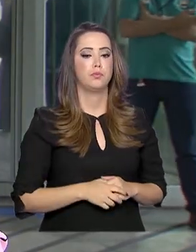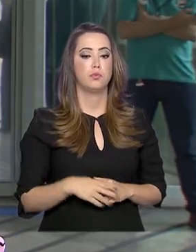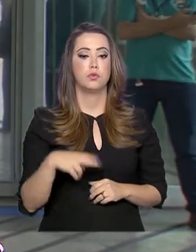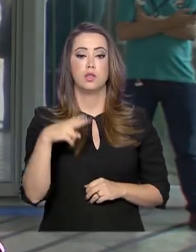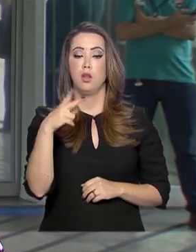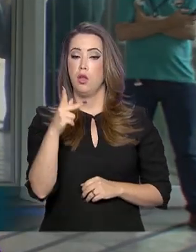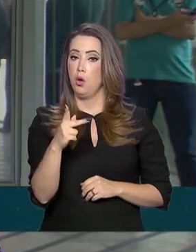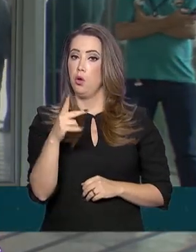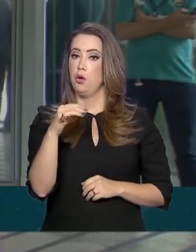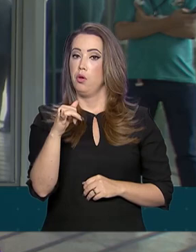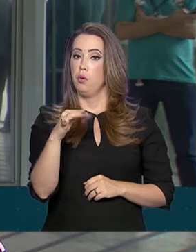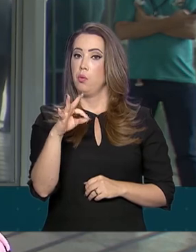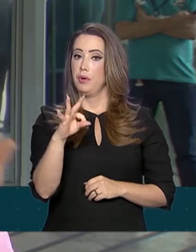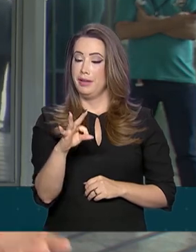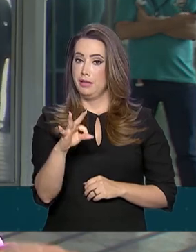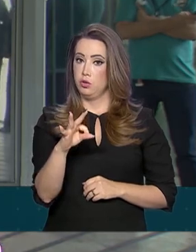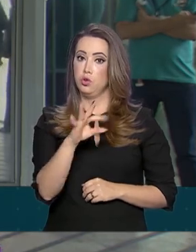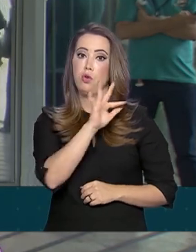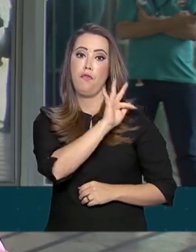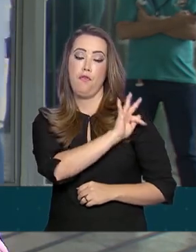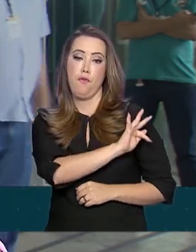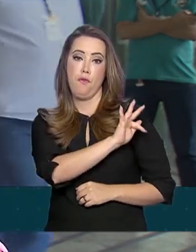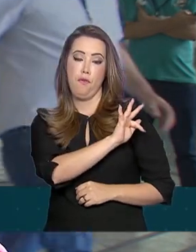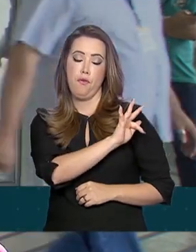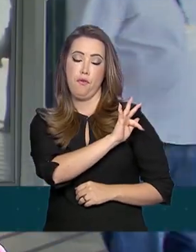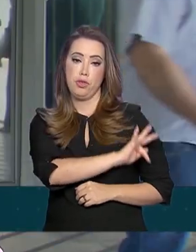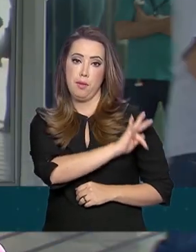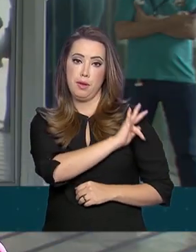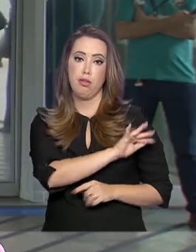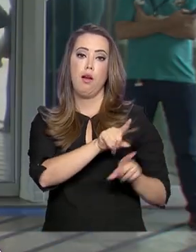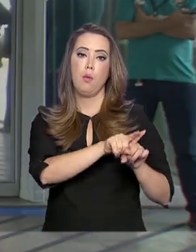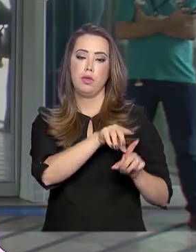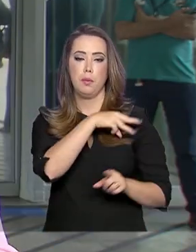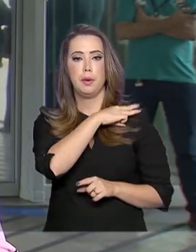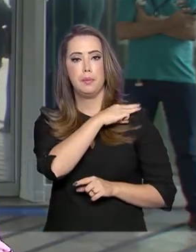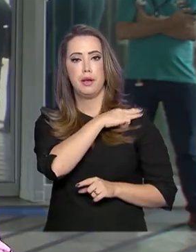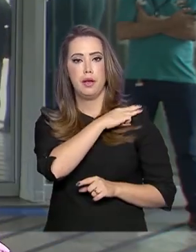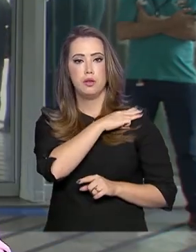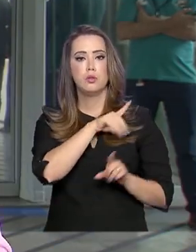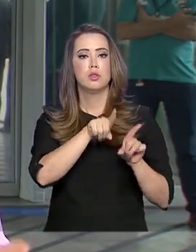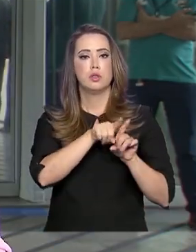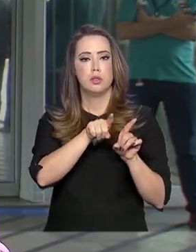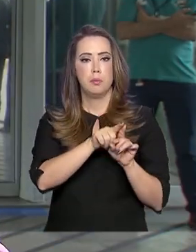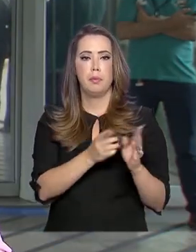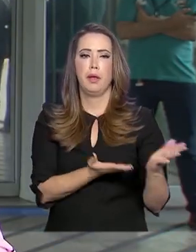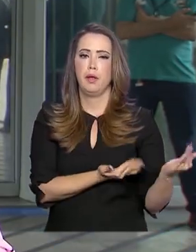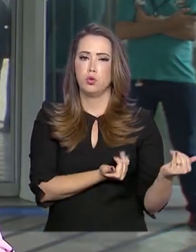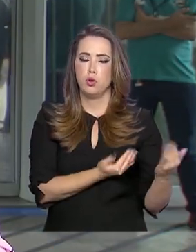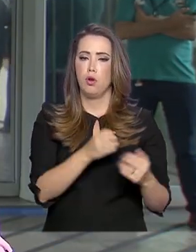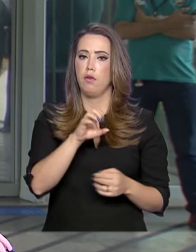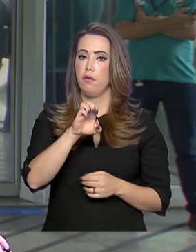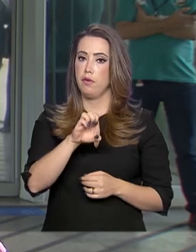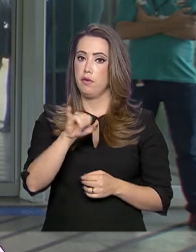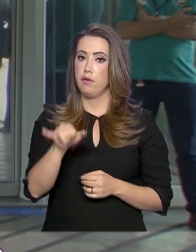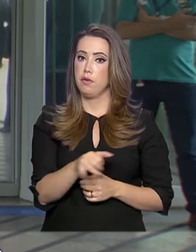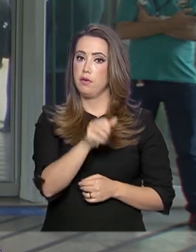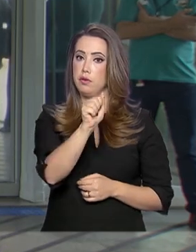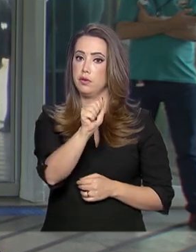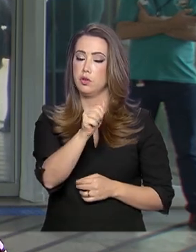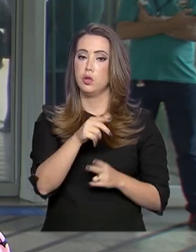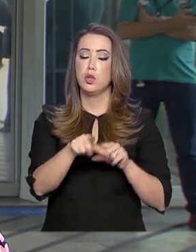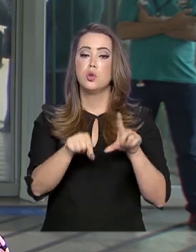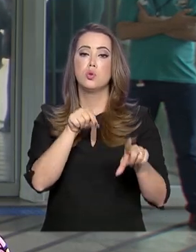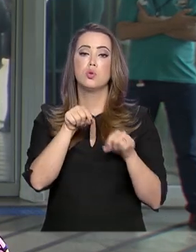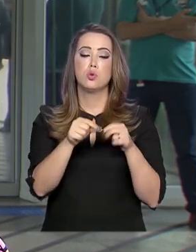estudantes da educação infantil, do ensino médio e fundamental e também da educação para jovens e adultos. E a escolha dos